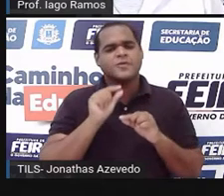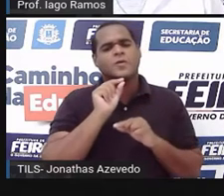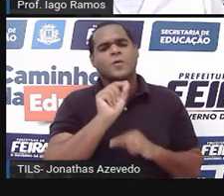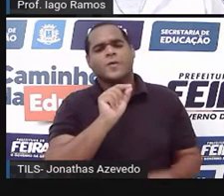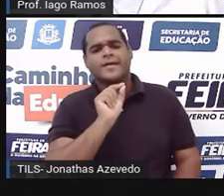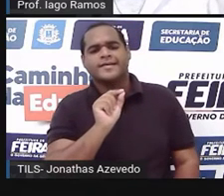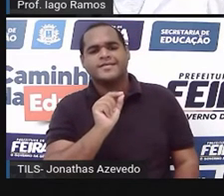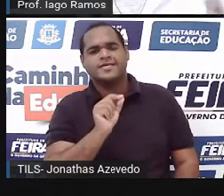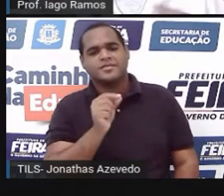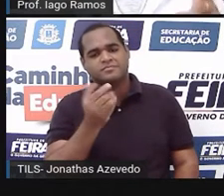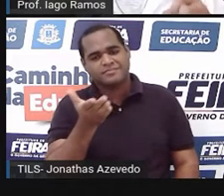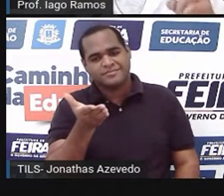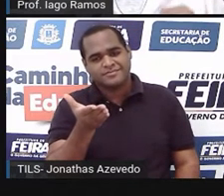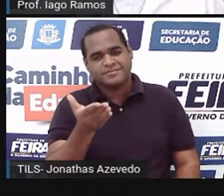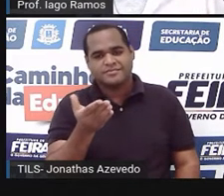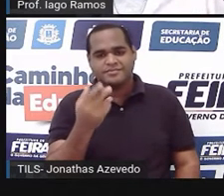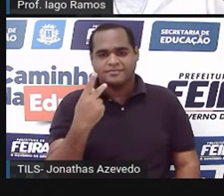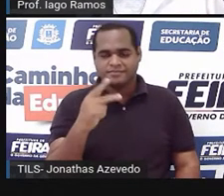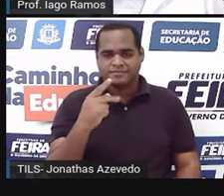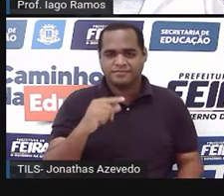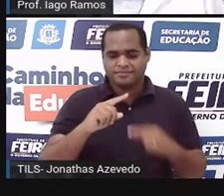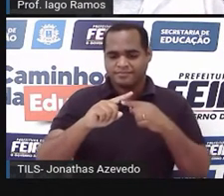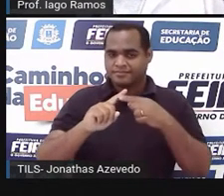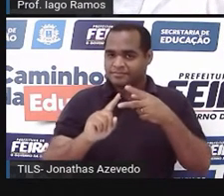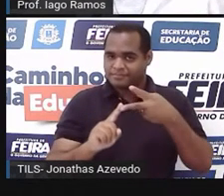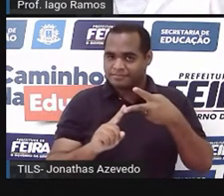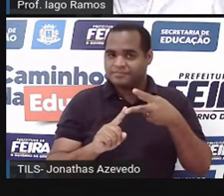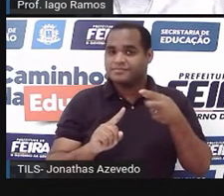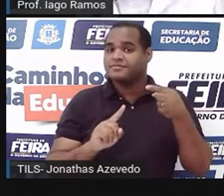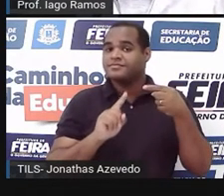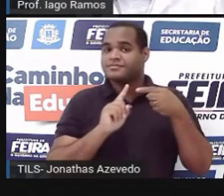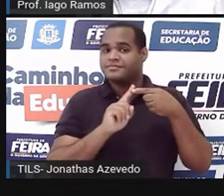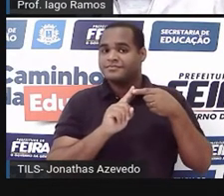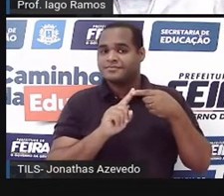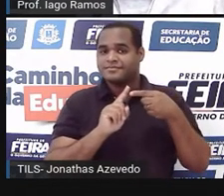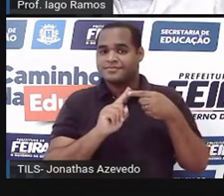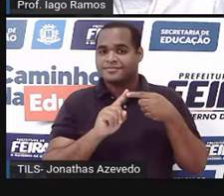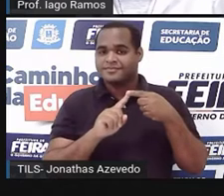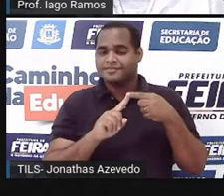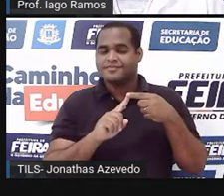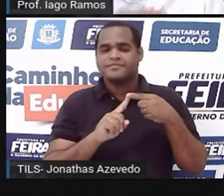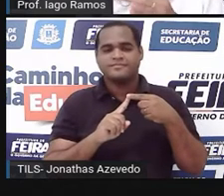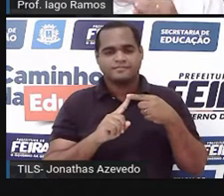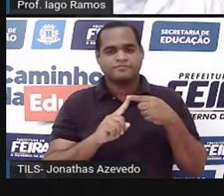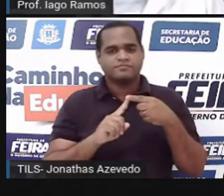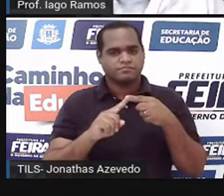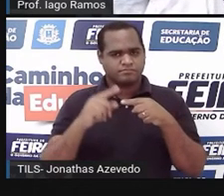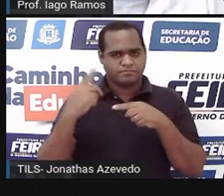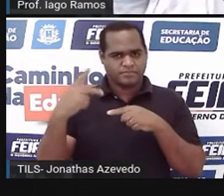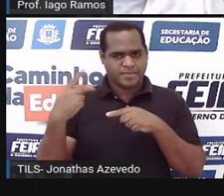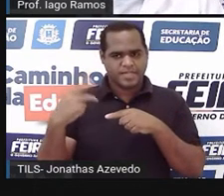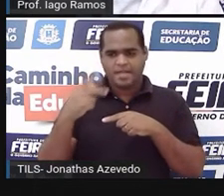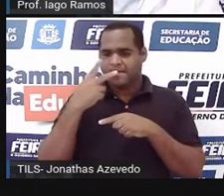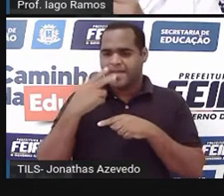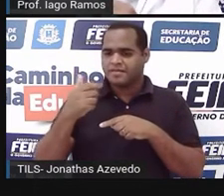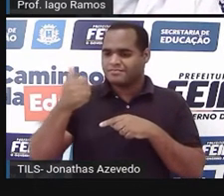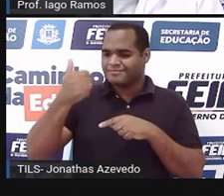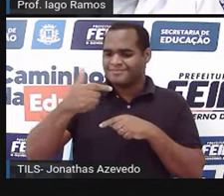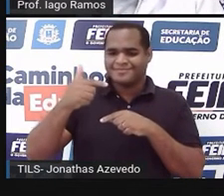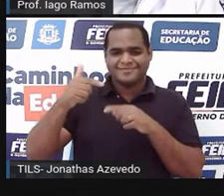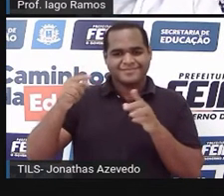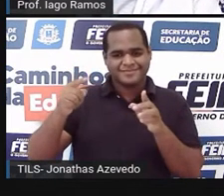existência? E aí, a gente tem duas partes. Uma parte dessa condição diz, um lado é